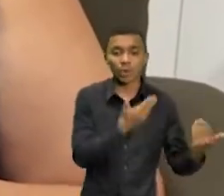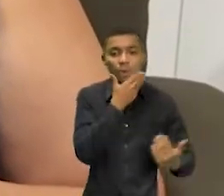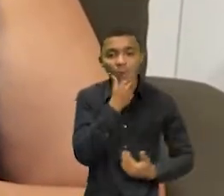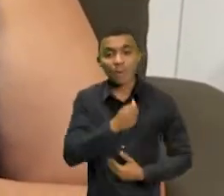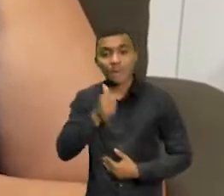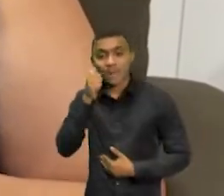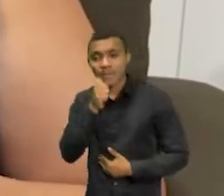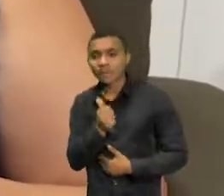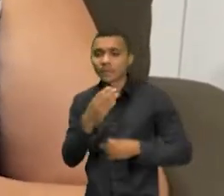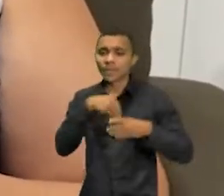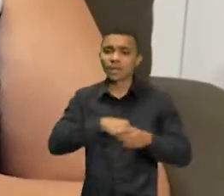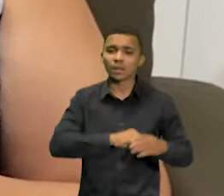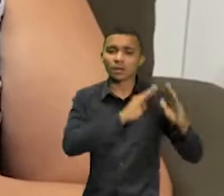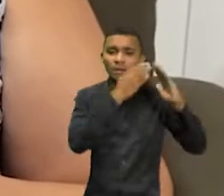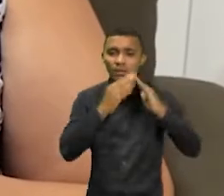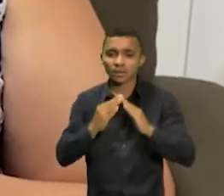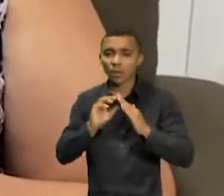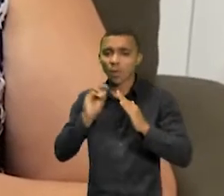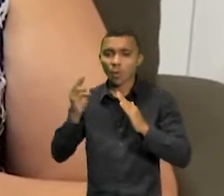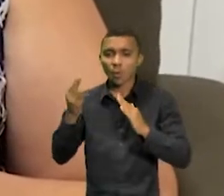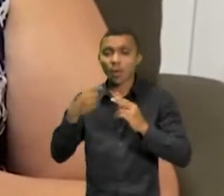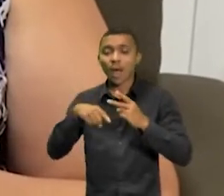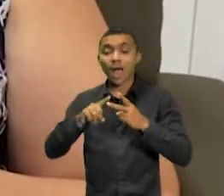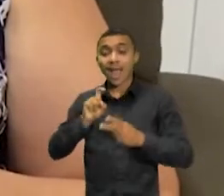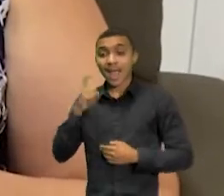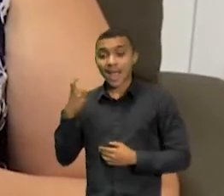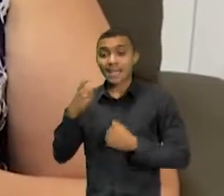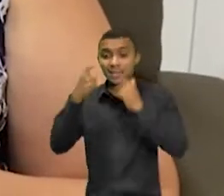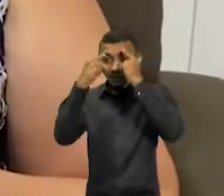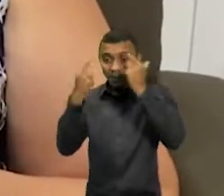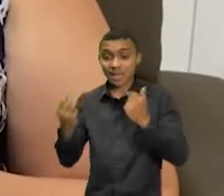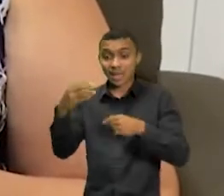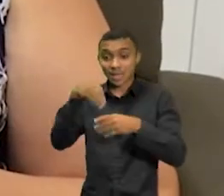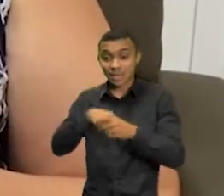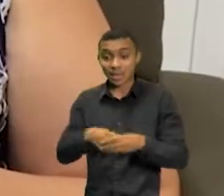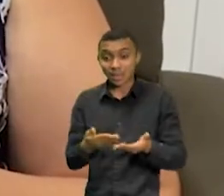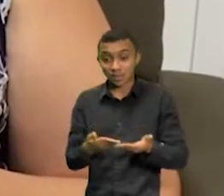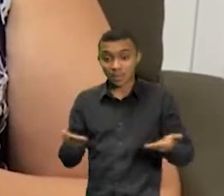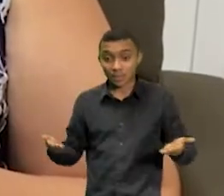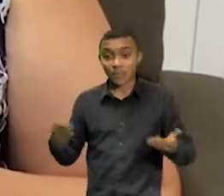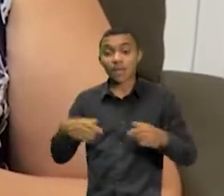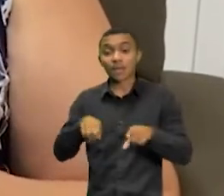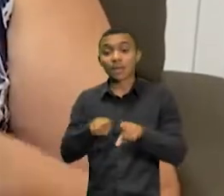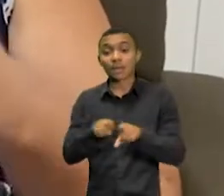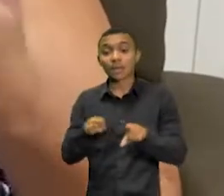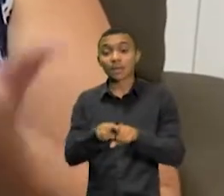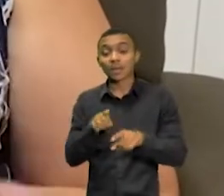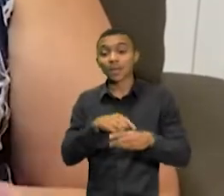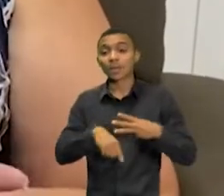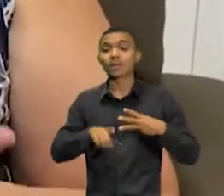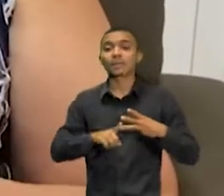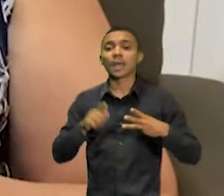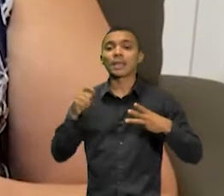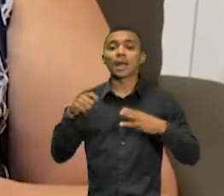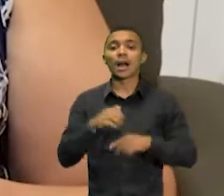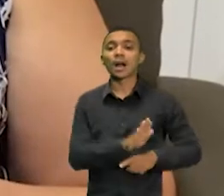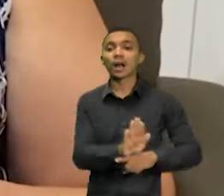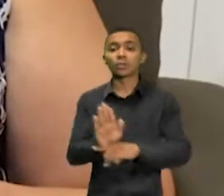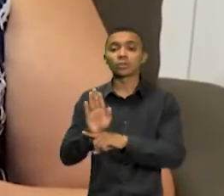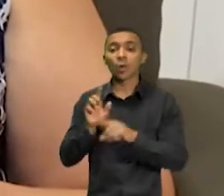sejam vítimas de violência, que atendemos aqui na sede do SEDECA, como a nossa prática pode contribuir para prevenir